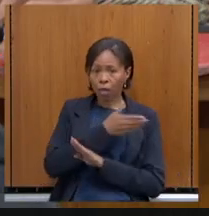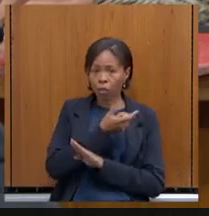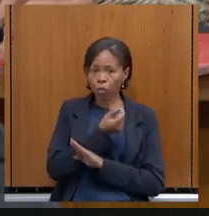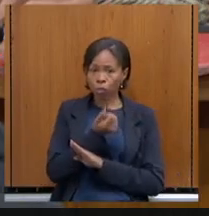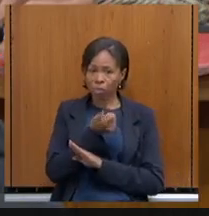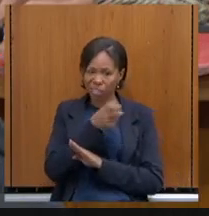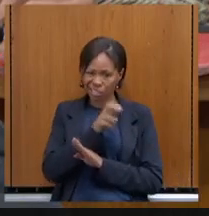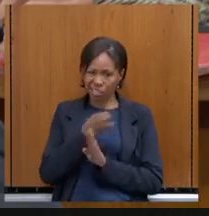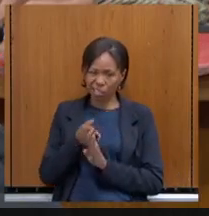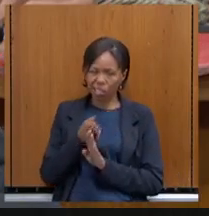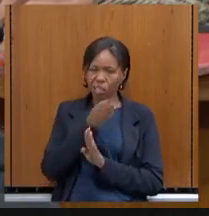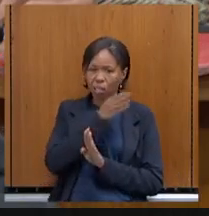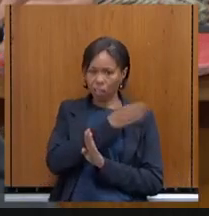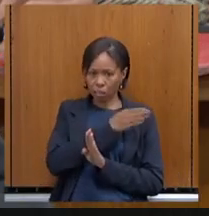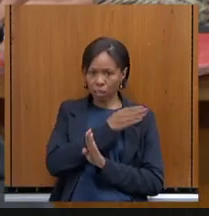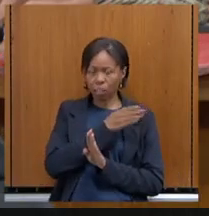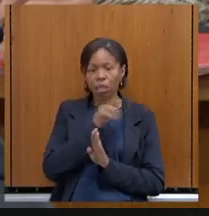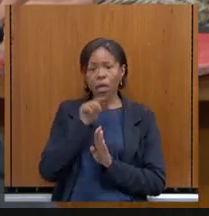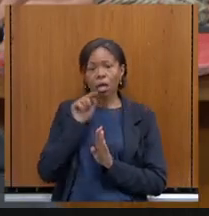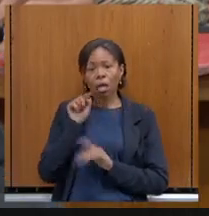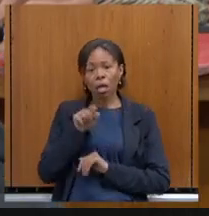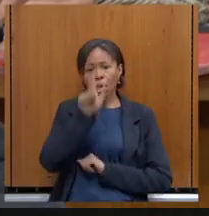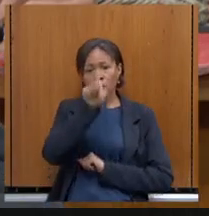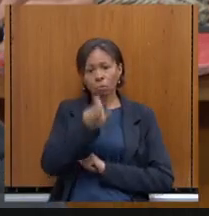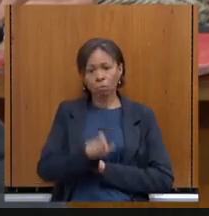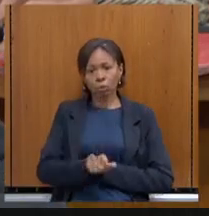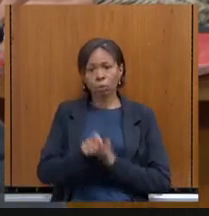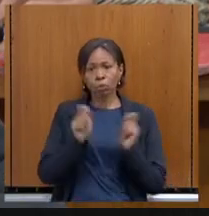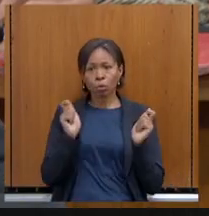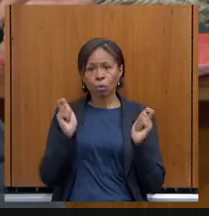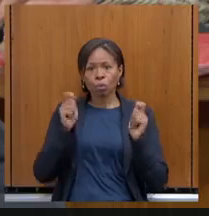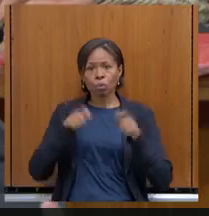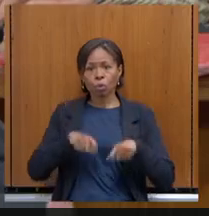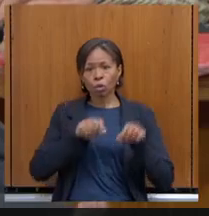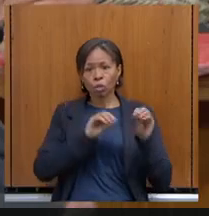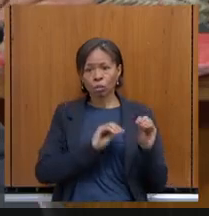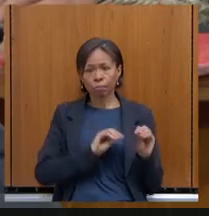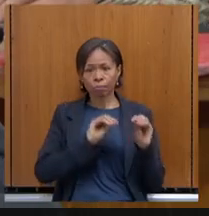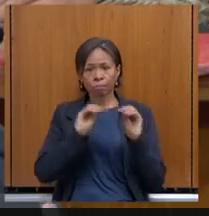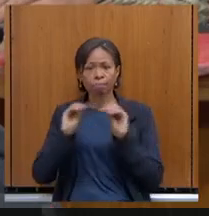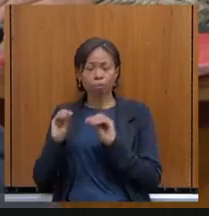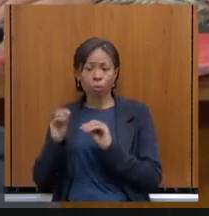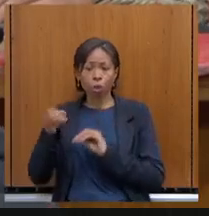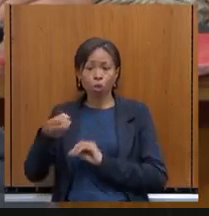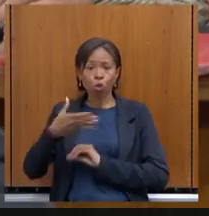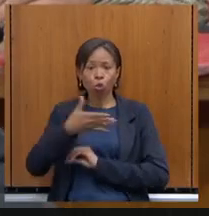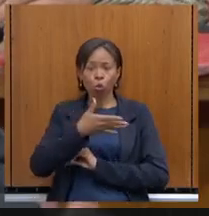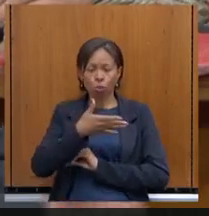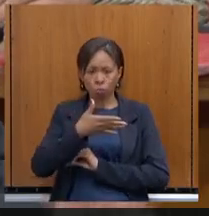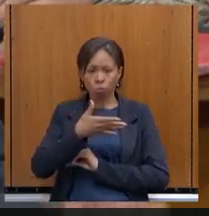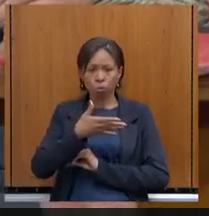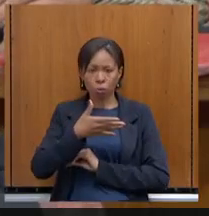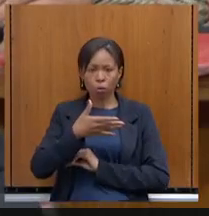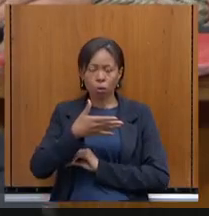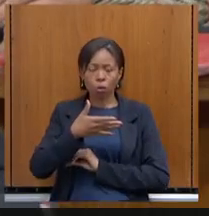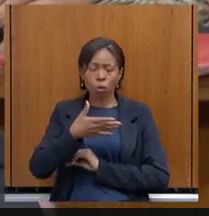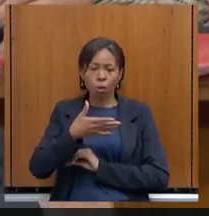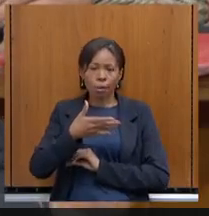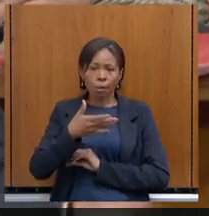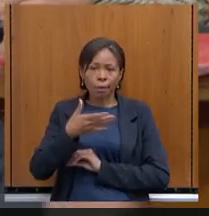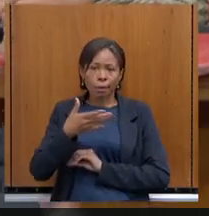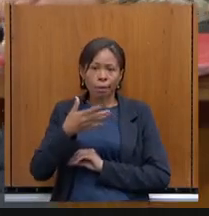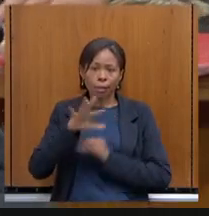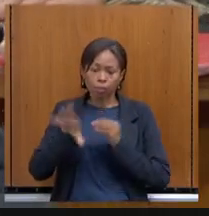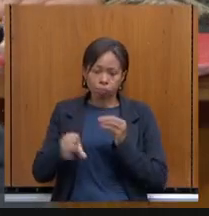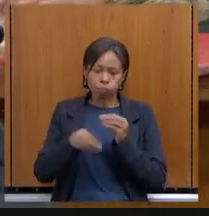complementar, que ele tenha a possibilidade de migrar para um novo sistema de previdência complementar, caso sim o deseje.